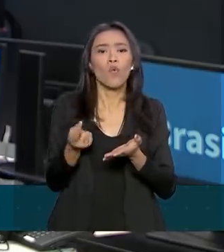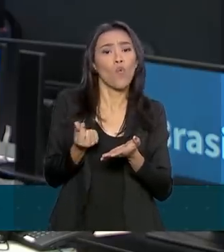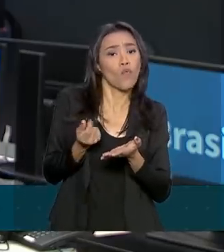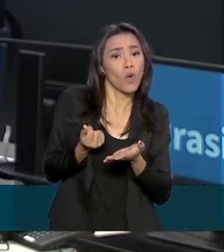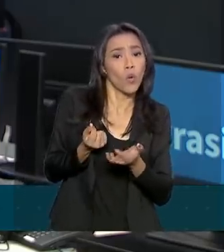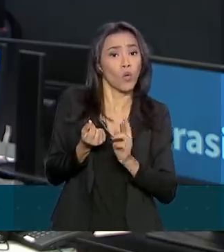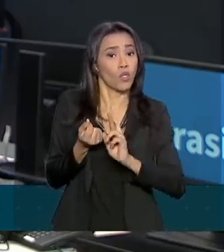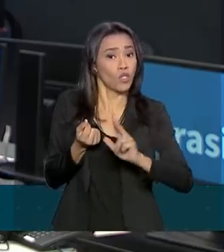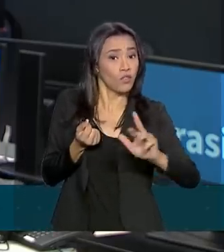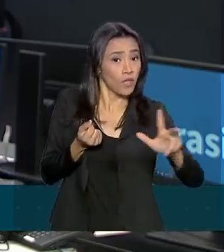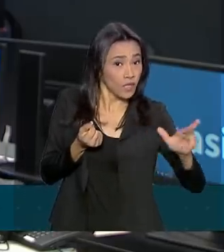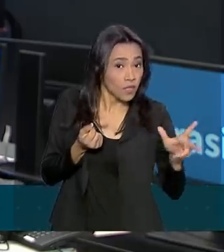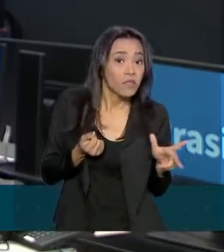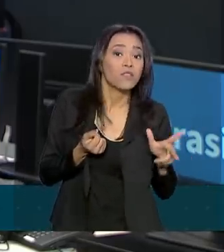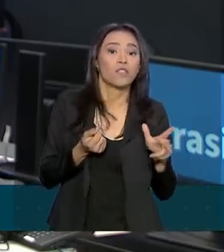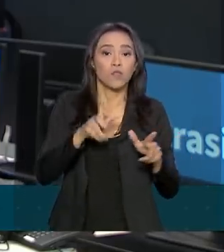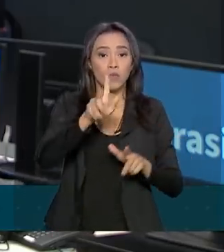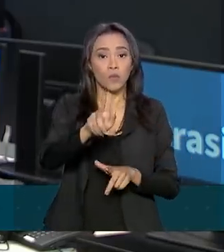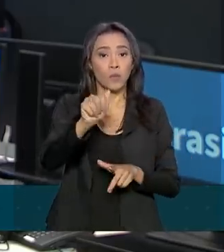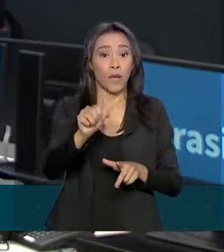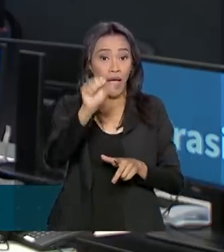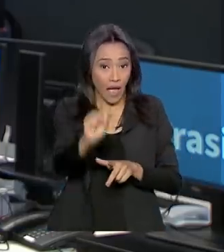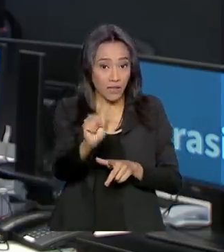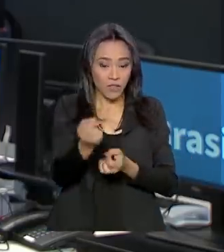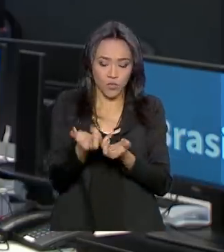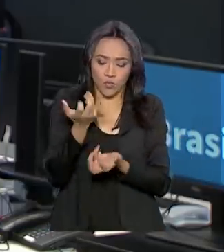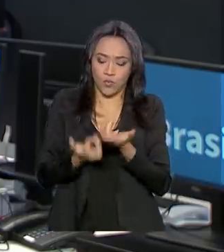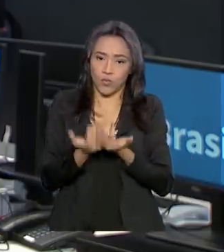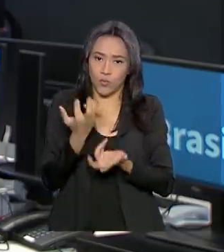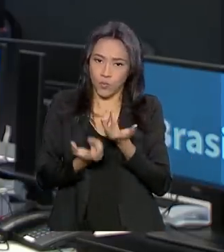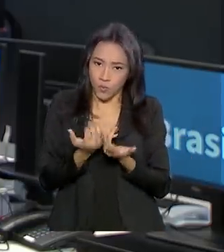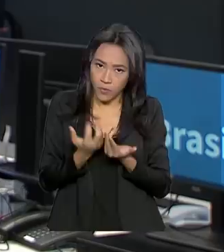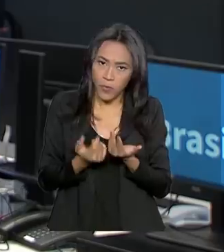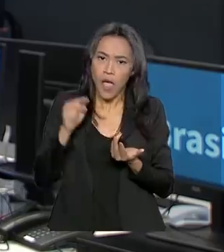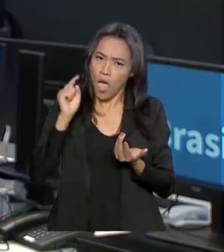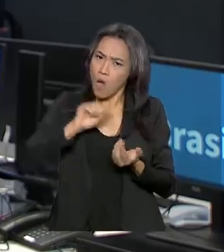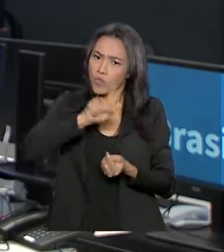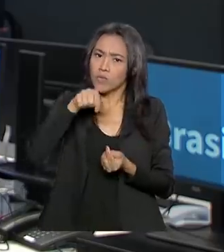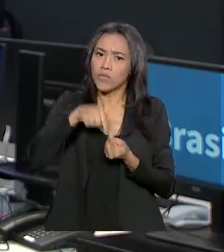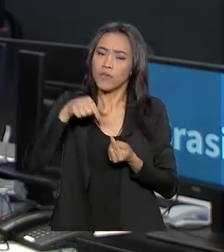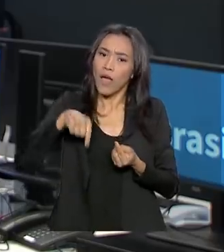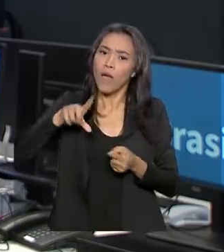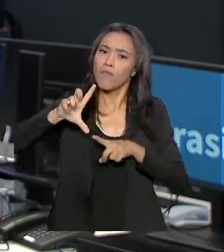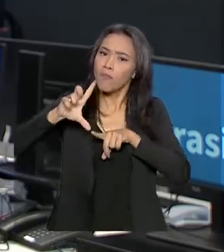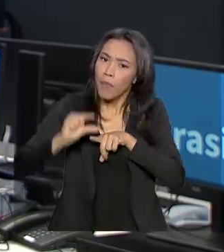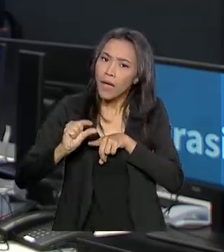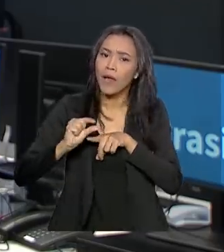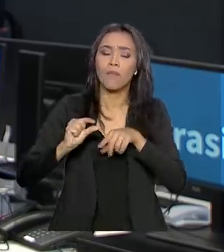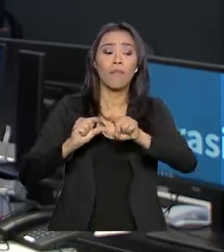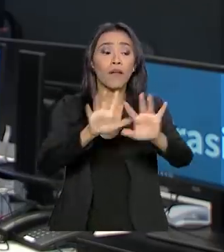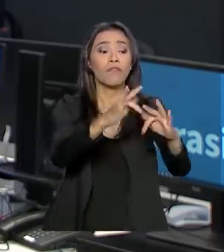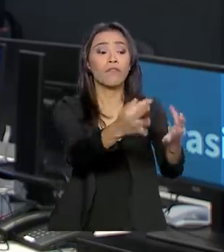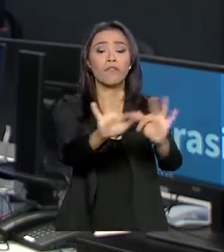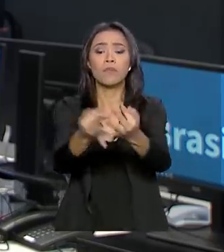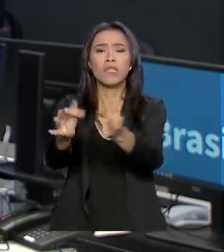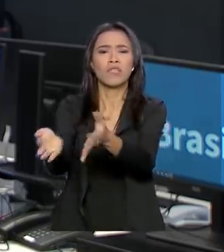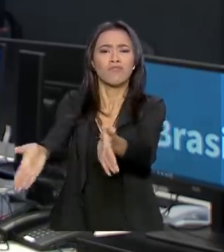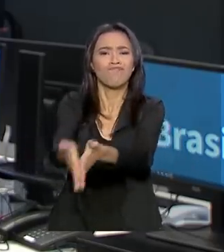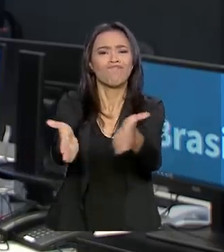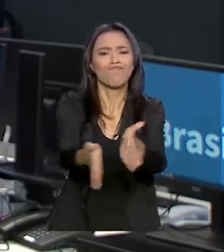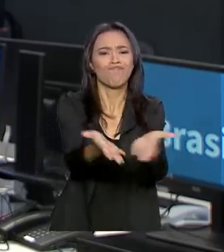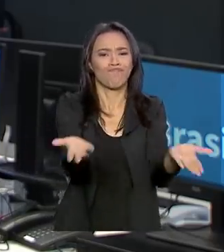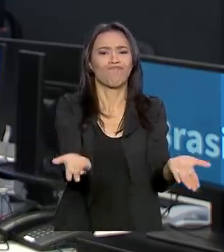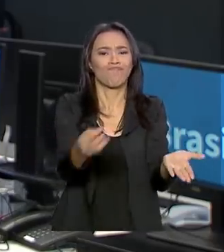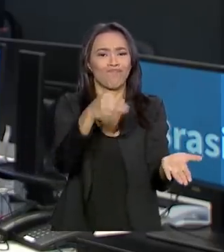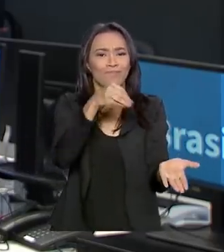liquefeito de petróleo, o gás de cozinha. A intenção era baratear o produto para famílias de baixa renda, mas a